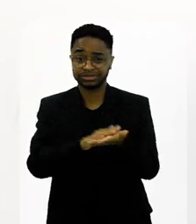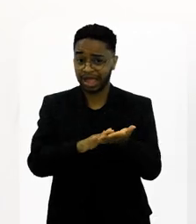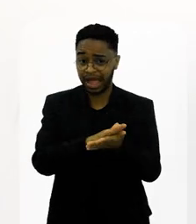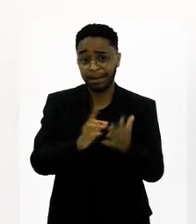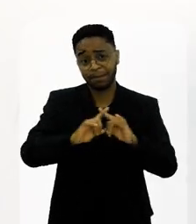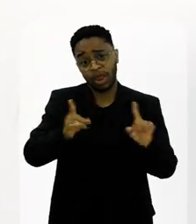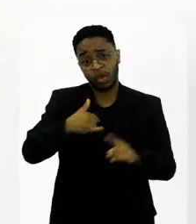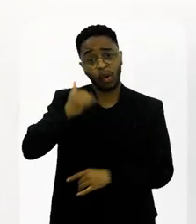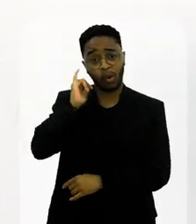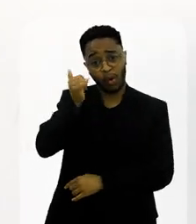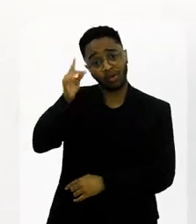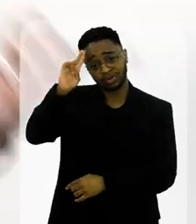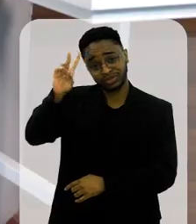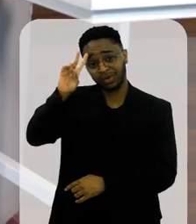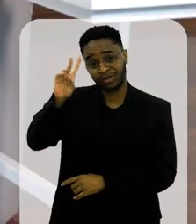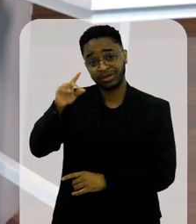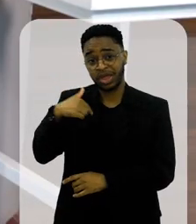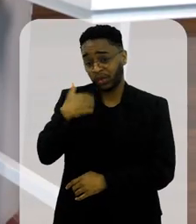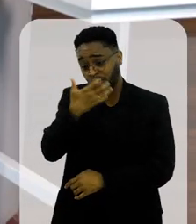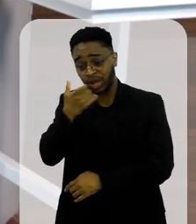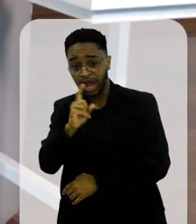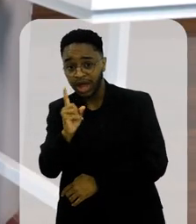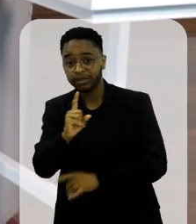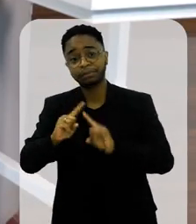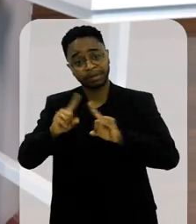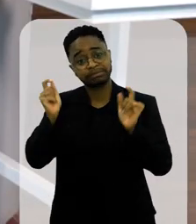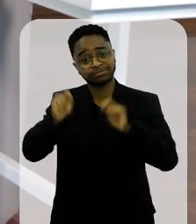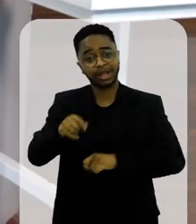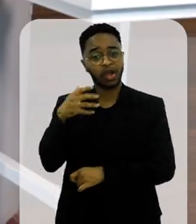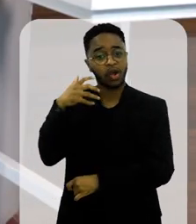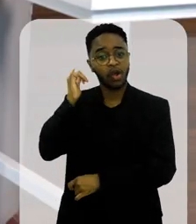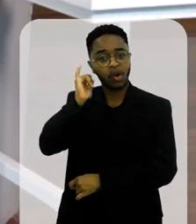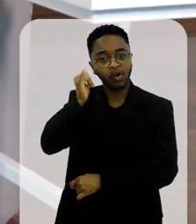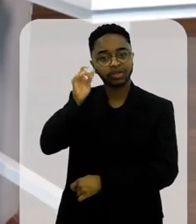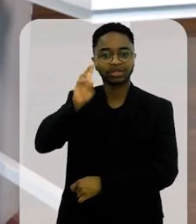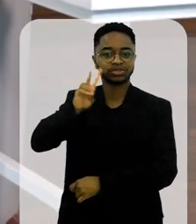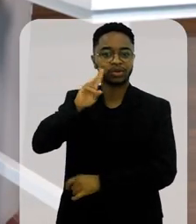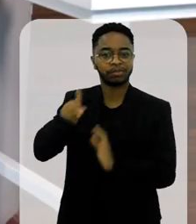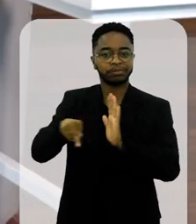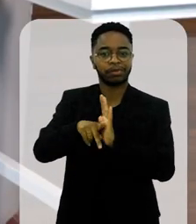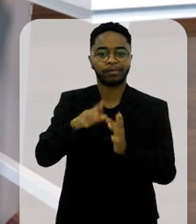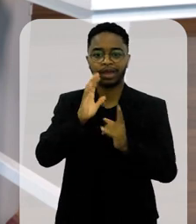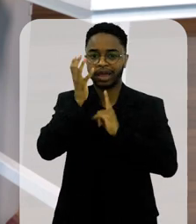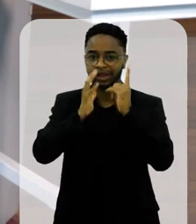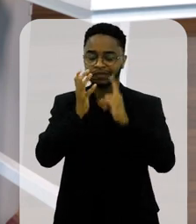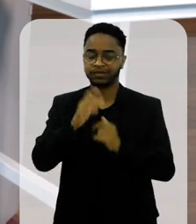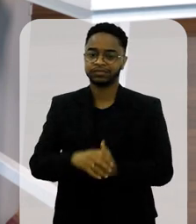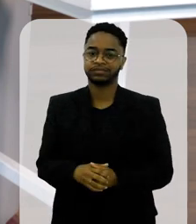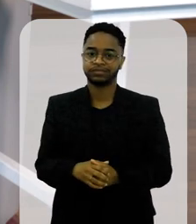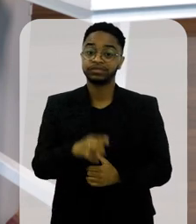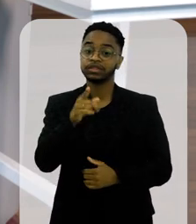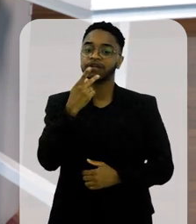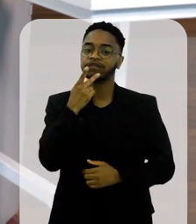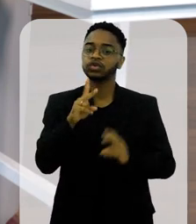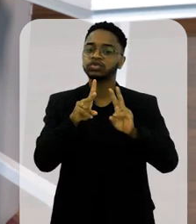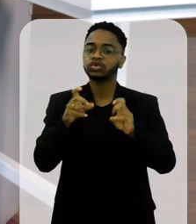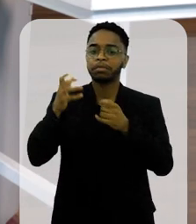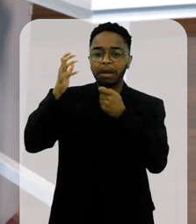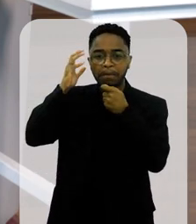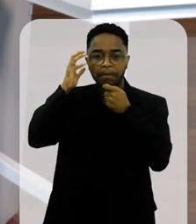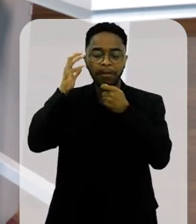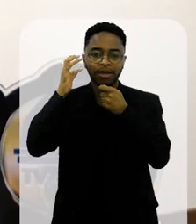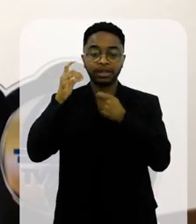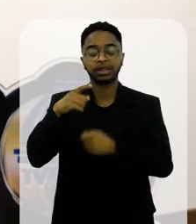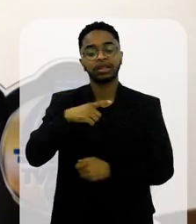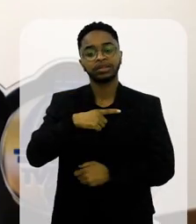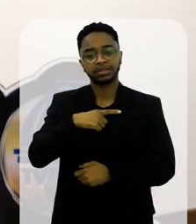não danço, pelo menos eu conto. Já que eu não canto, pelo menos eu conto. Então, passei a contar as histórias do Carnaval. Você falou uma coisa com relação